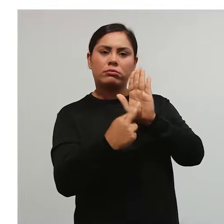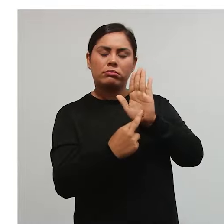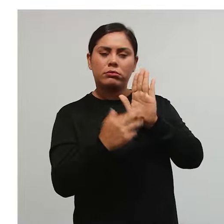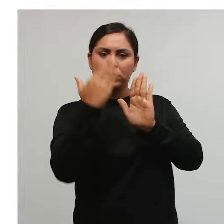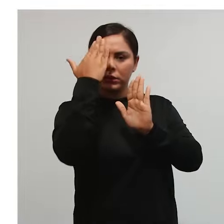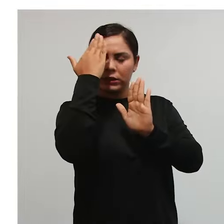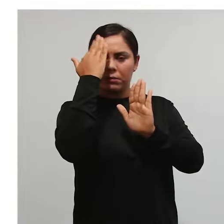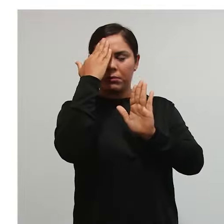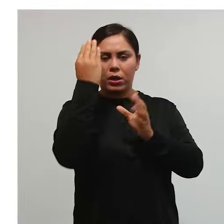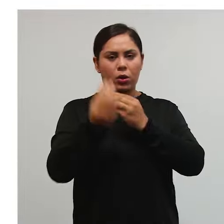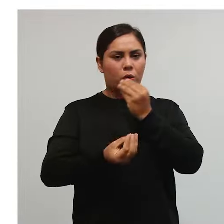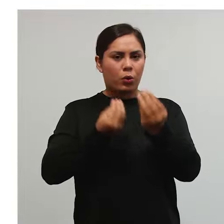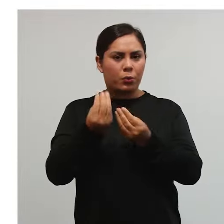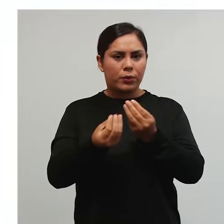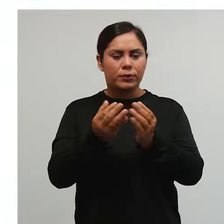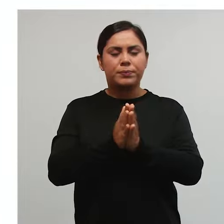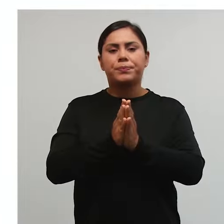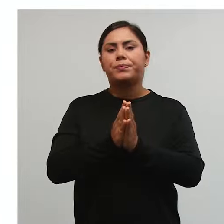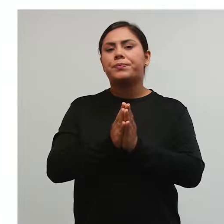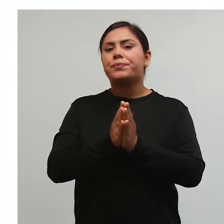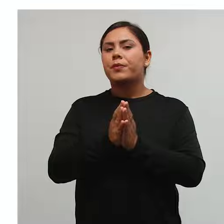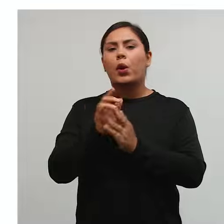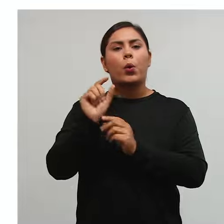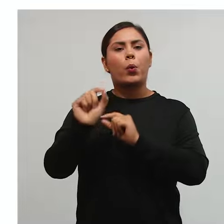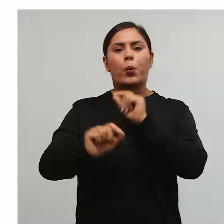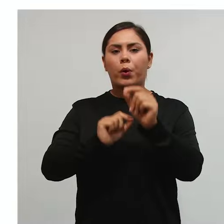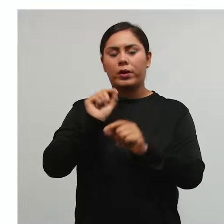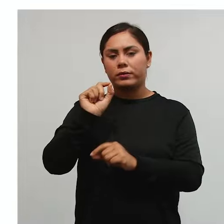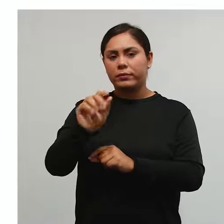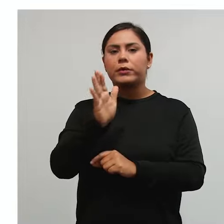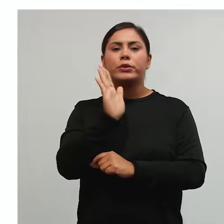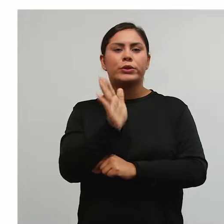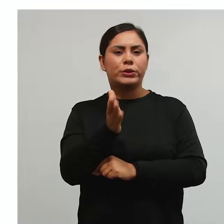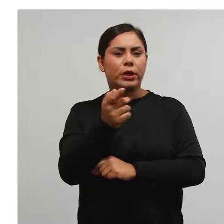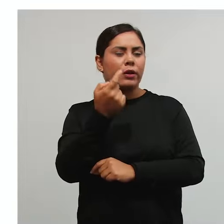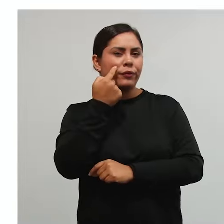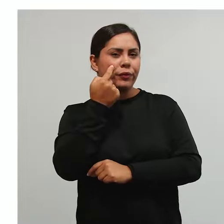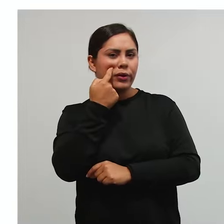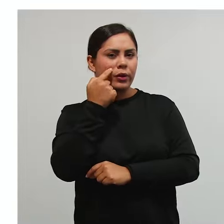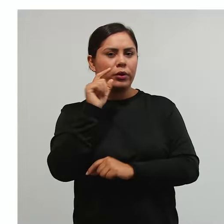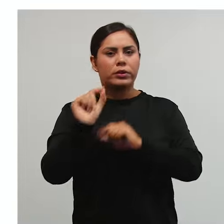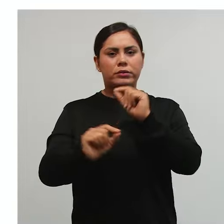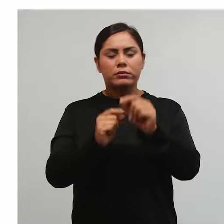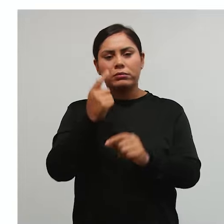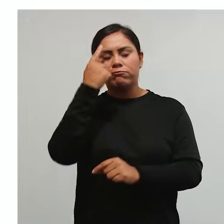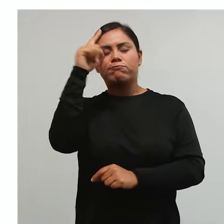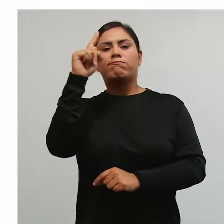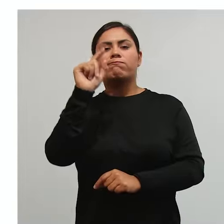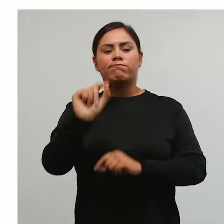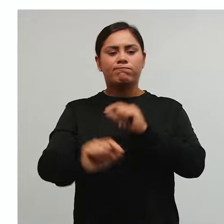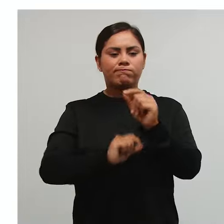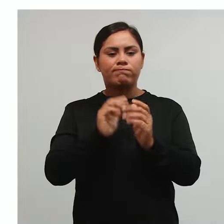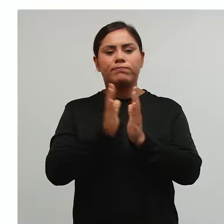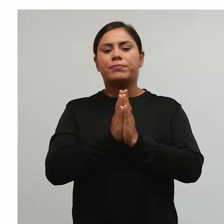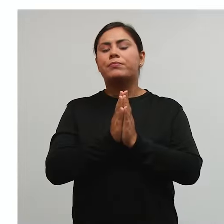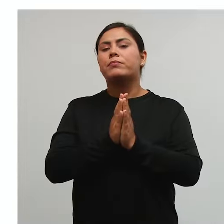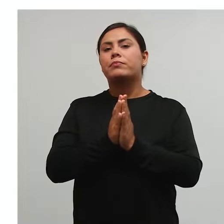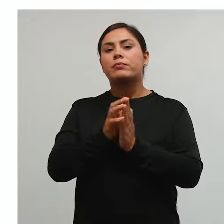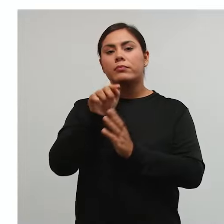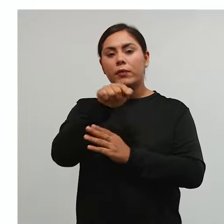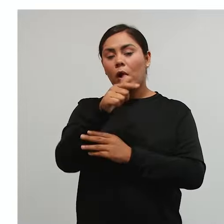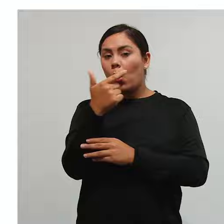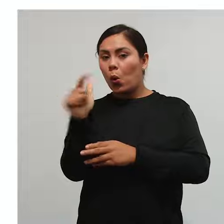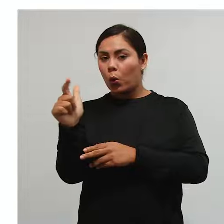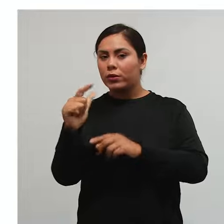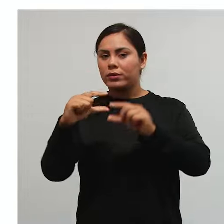incidência tributária. Tá bom? E aí, a gente já viu, né, a hipótese de incidência, e tem